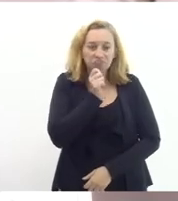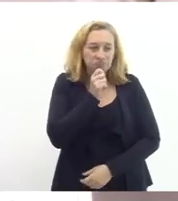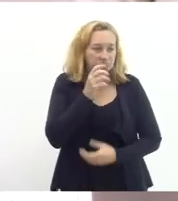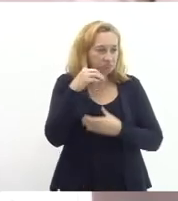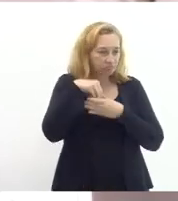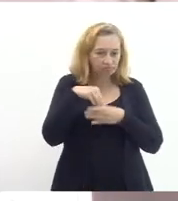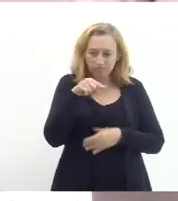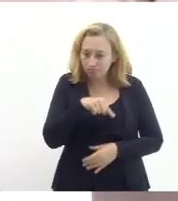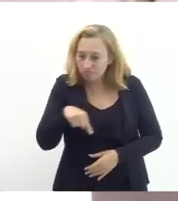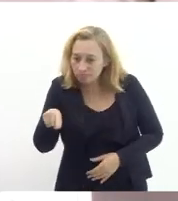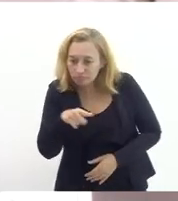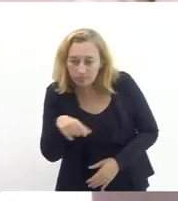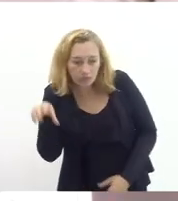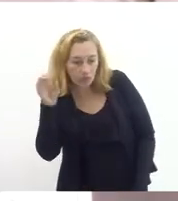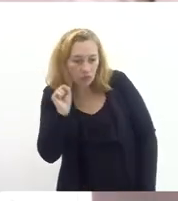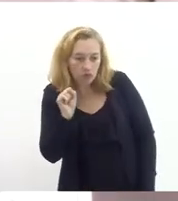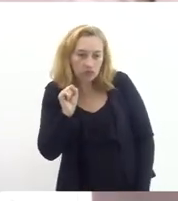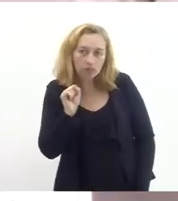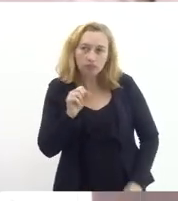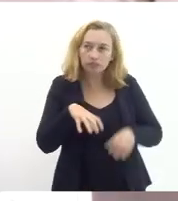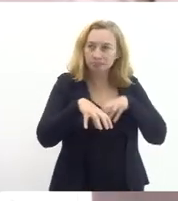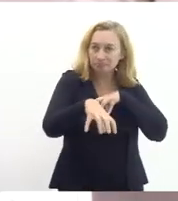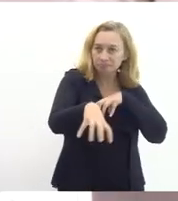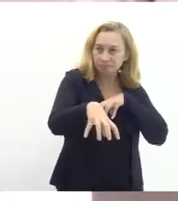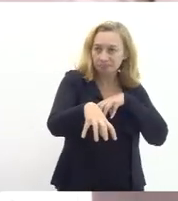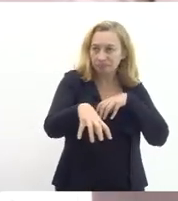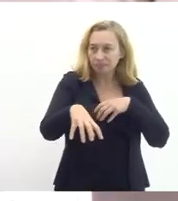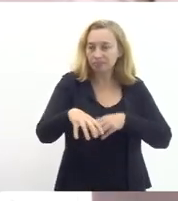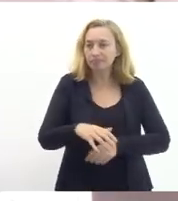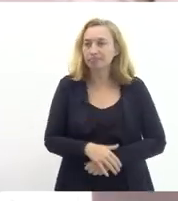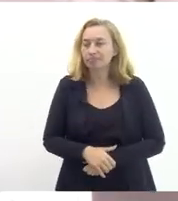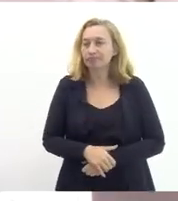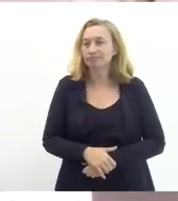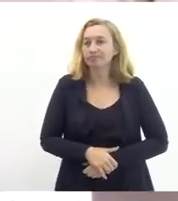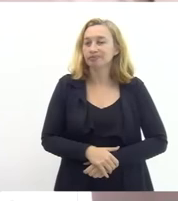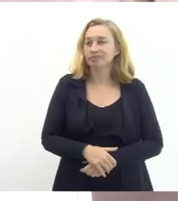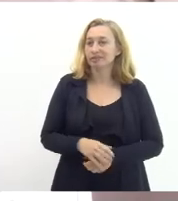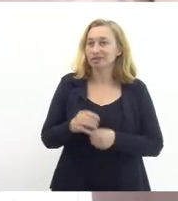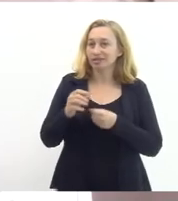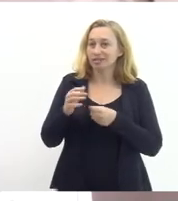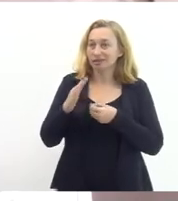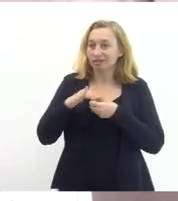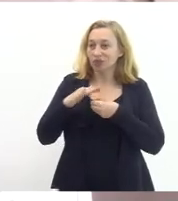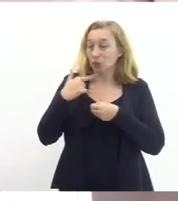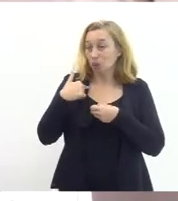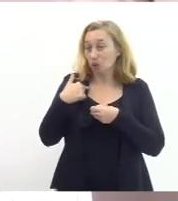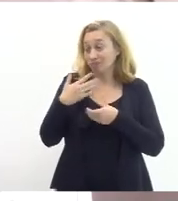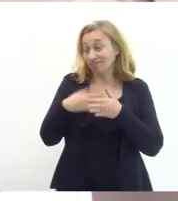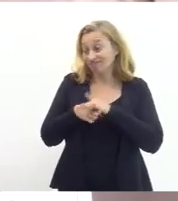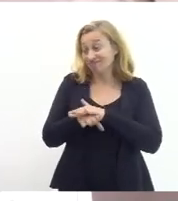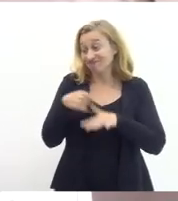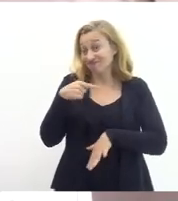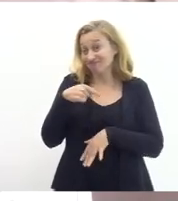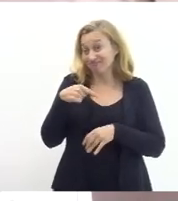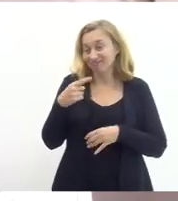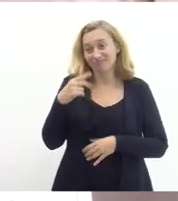nem nos ouvindo de forma remota microfone esse microfone tenho que me acostumar com ele ainda